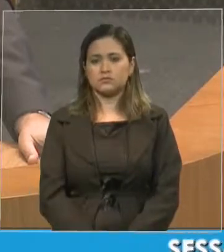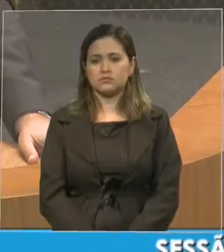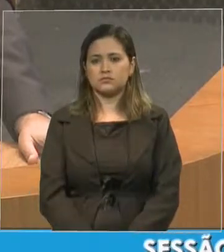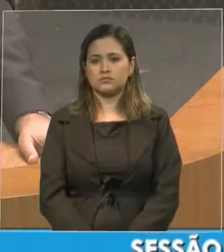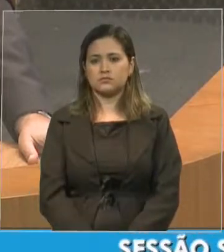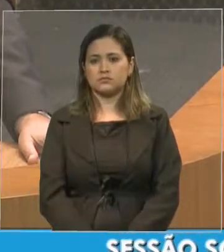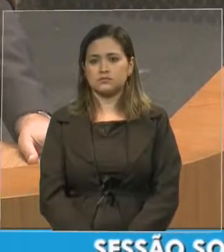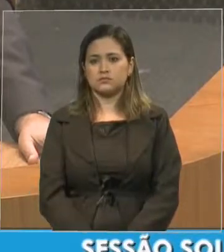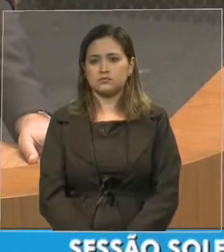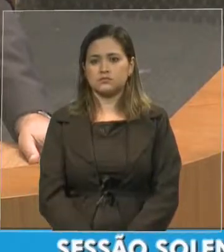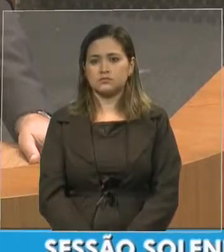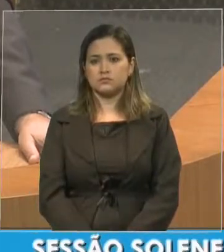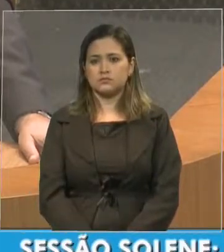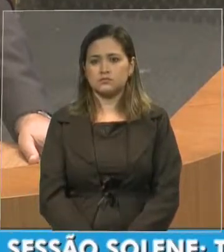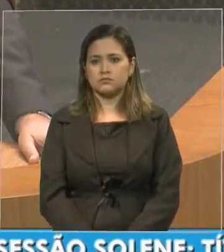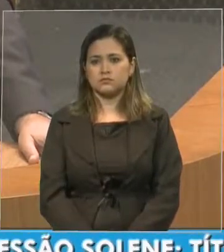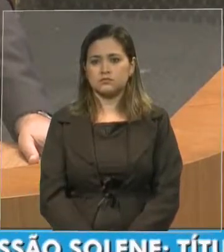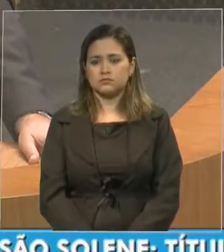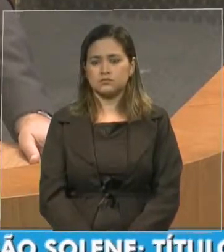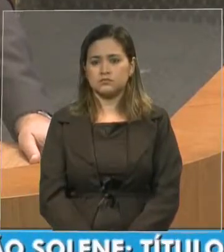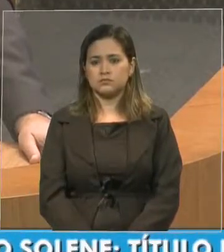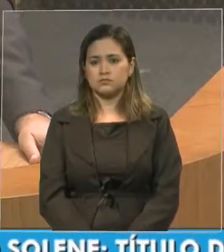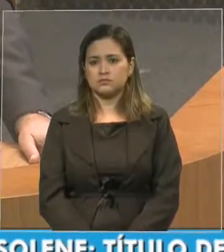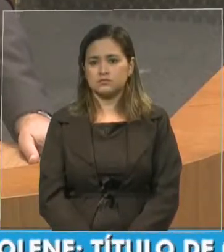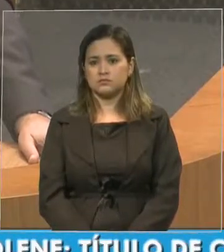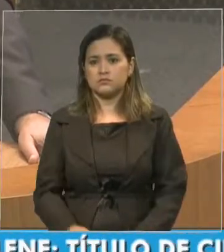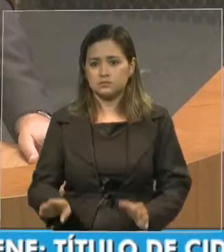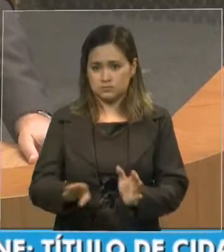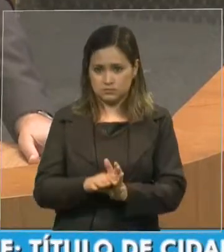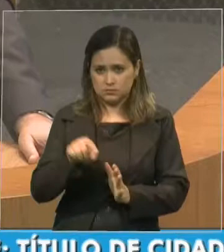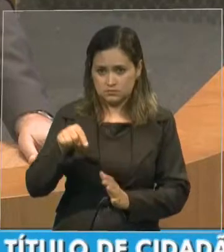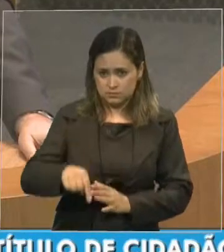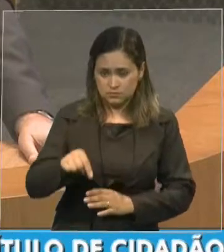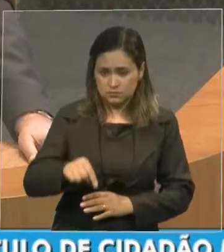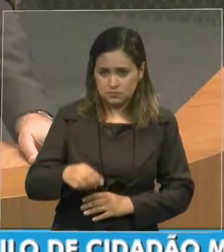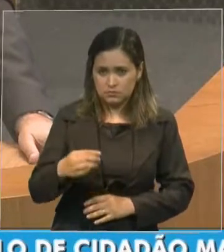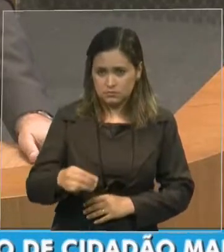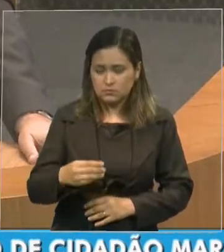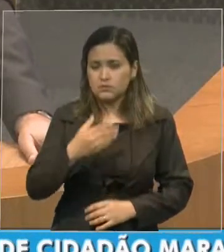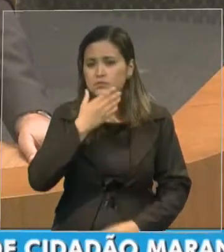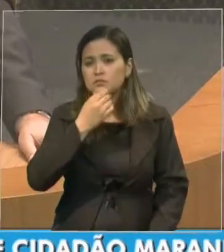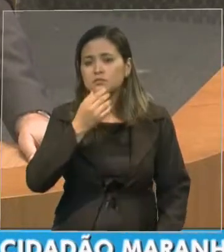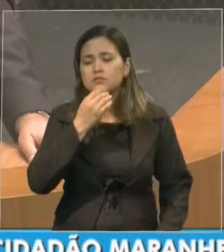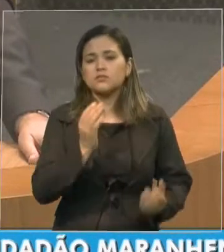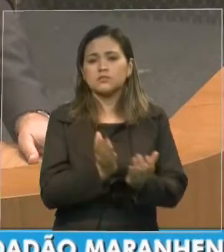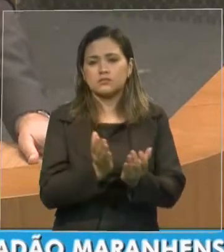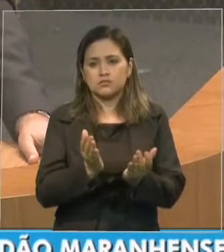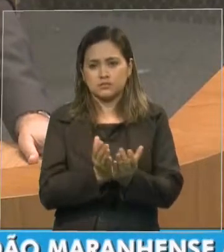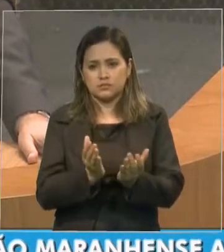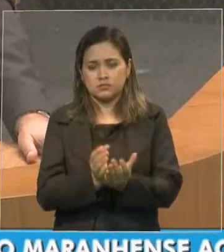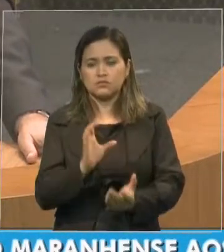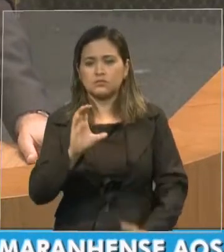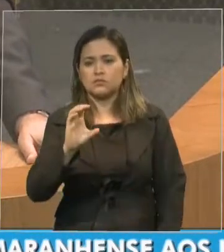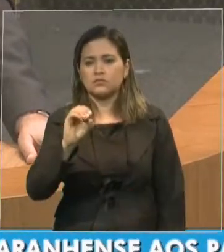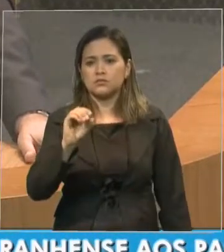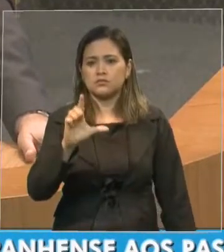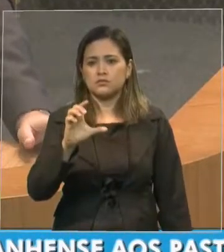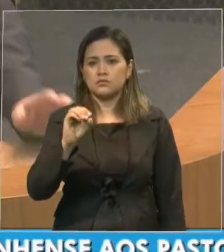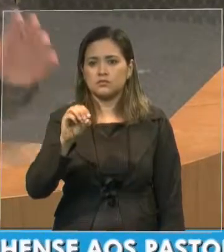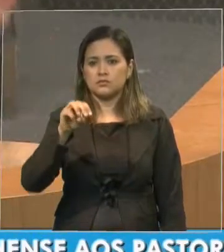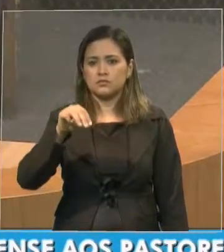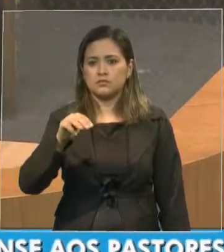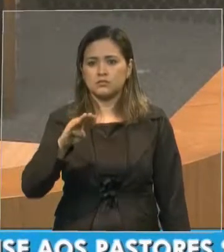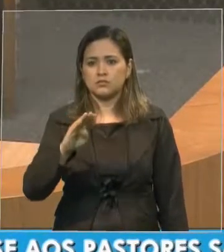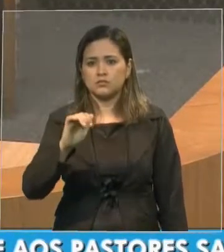chegou aqui a essas terras, um colombiano, evangélico, que aceitou a Cristo Jesus em Belém do Pará,